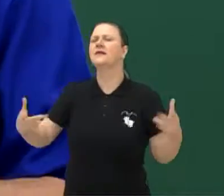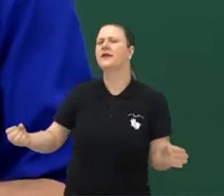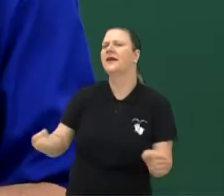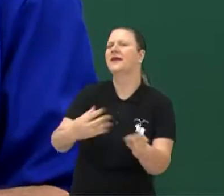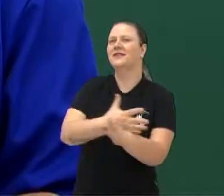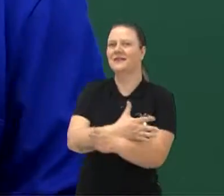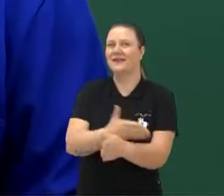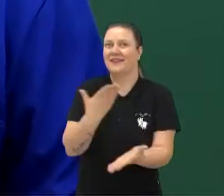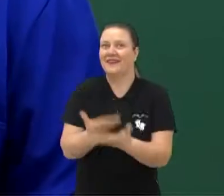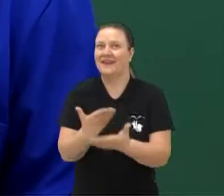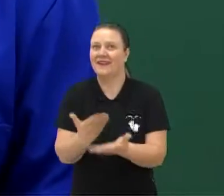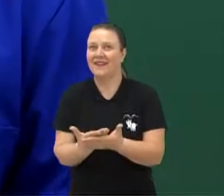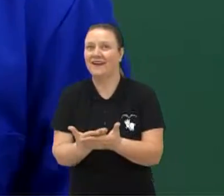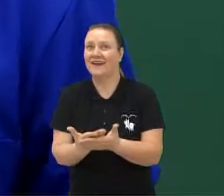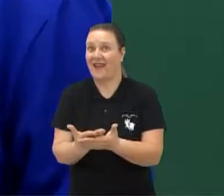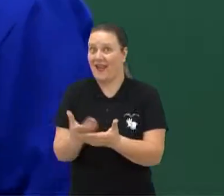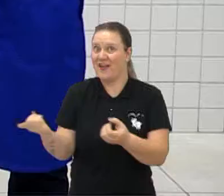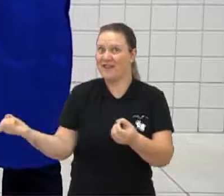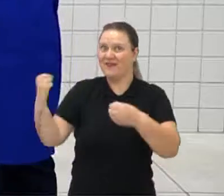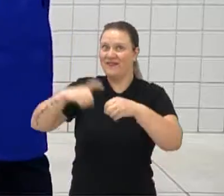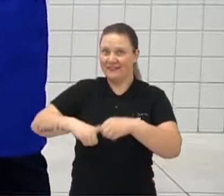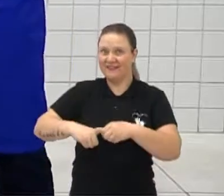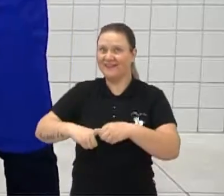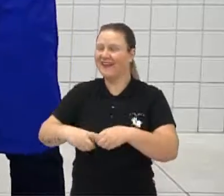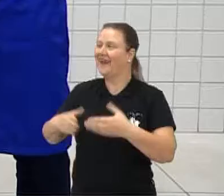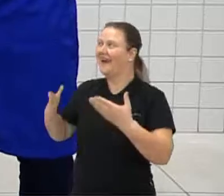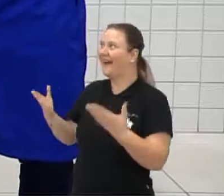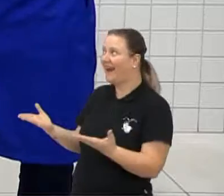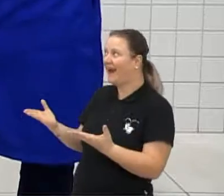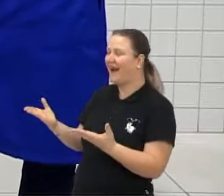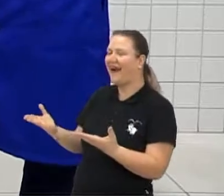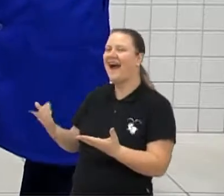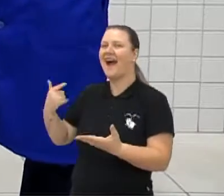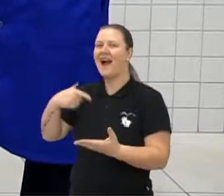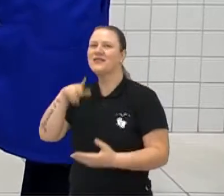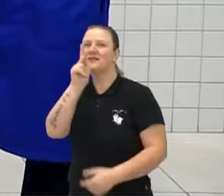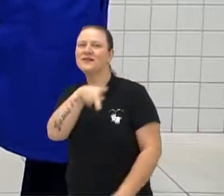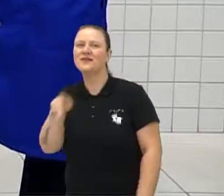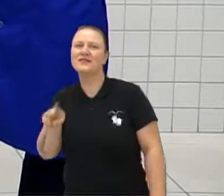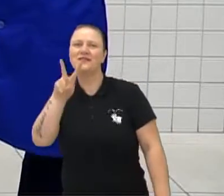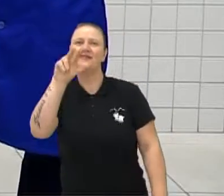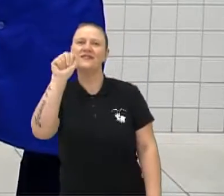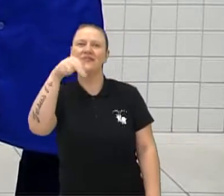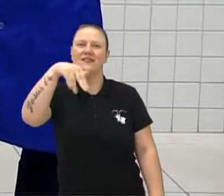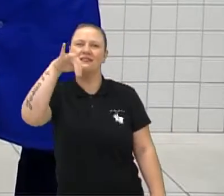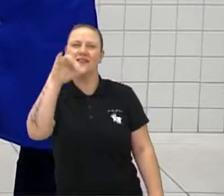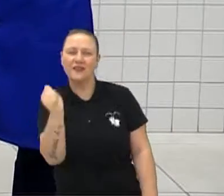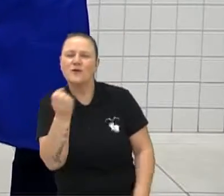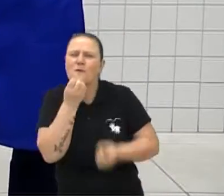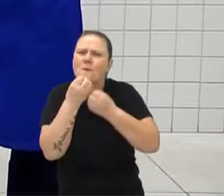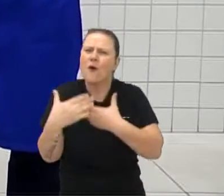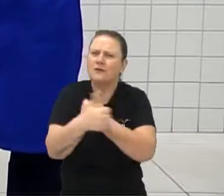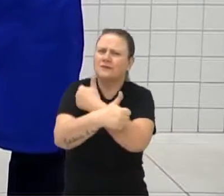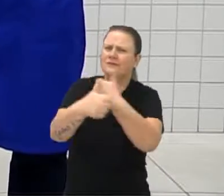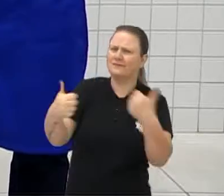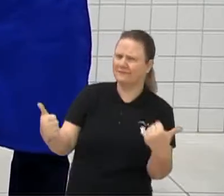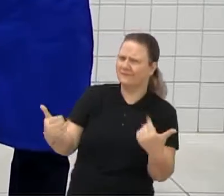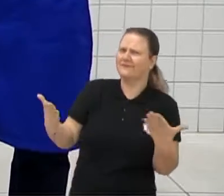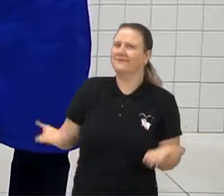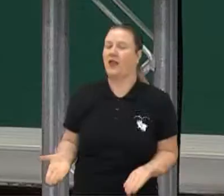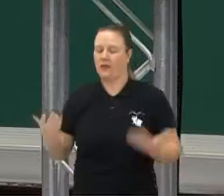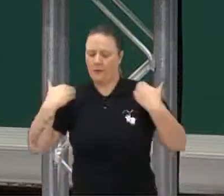a nossa aula. Ela voltou, vocês lembram? Ah, eu sou a professora Vânia. Tudo bem que meu estilo